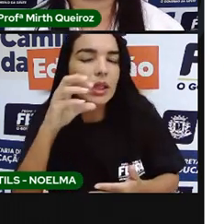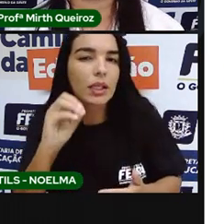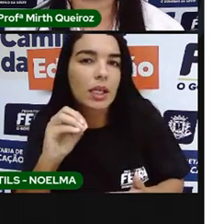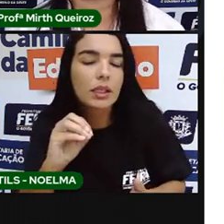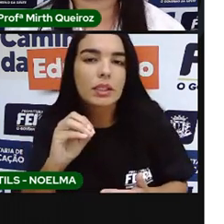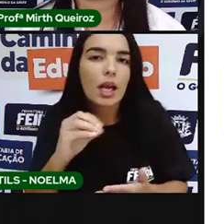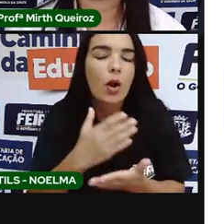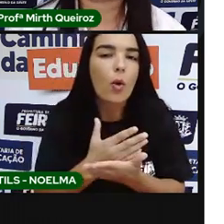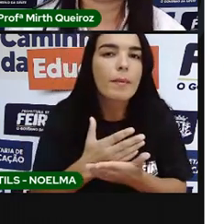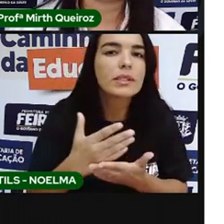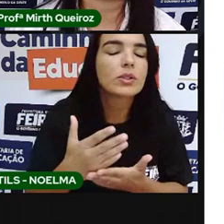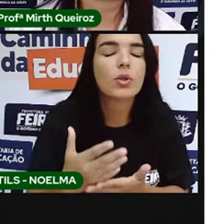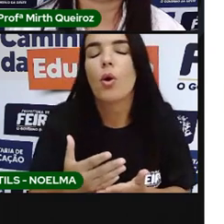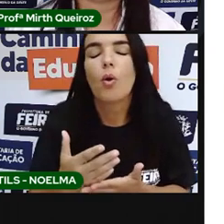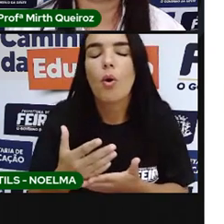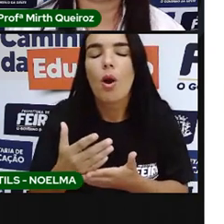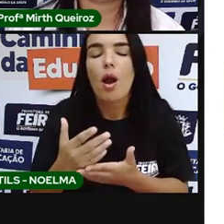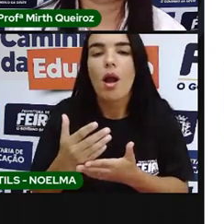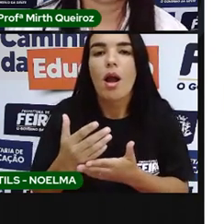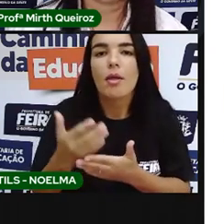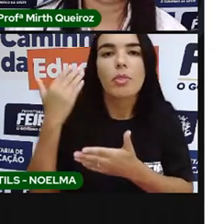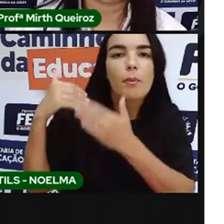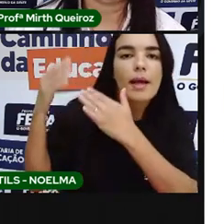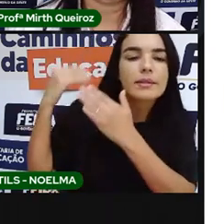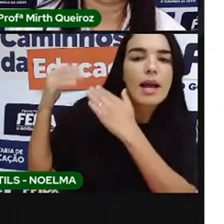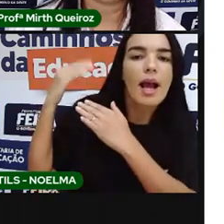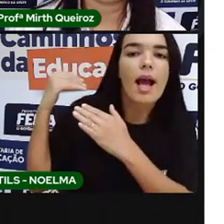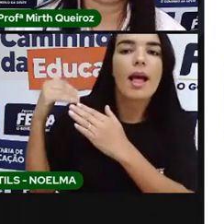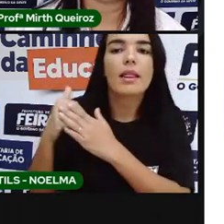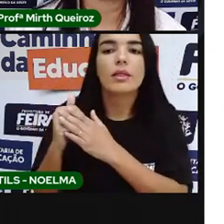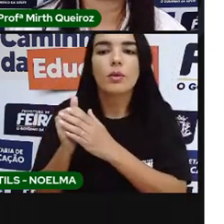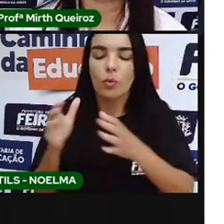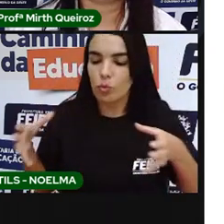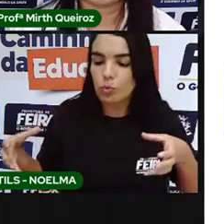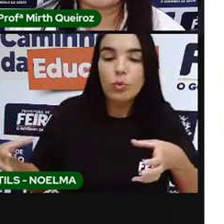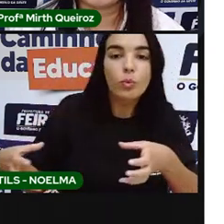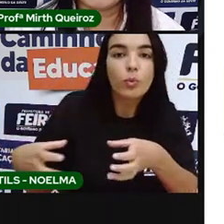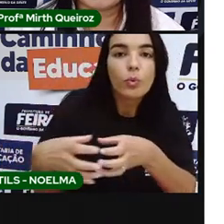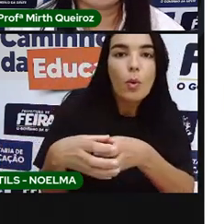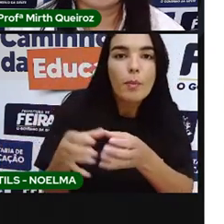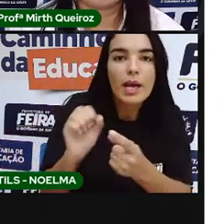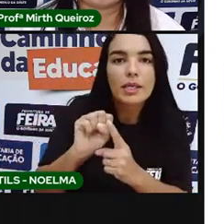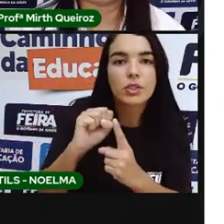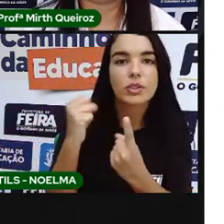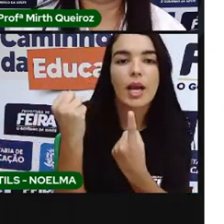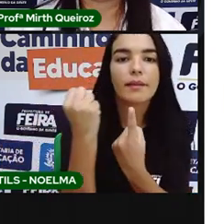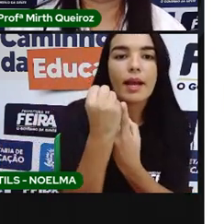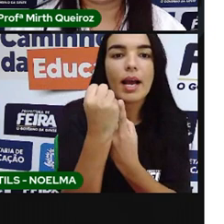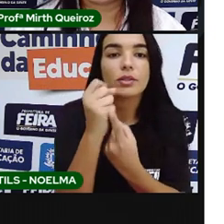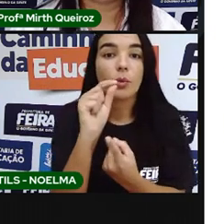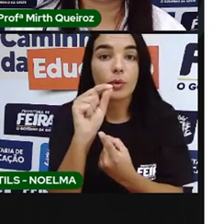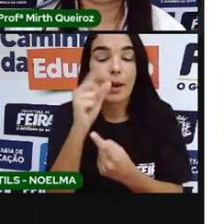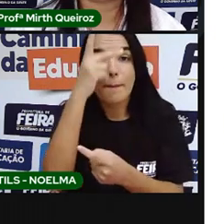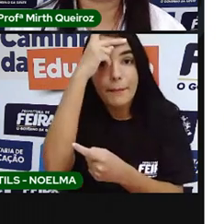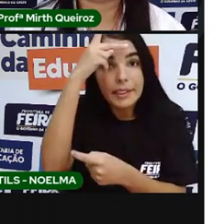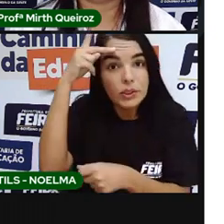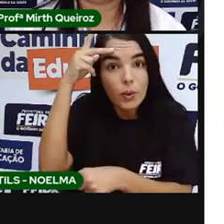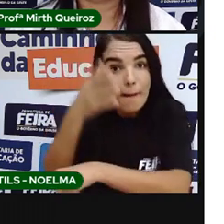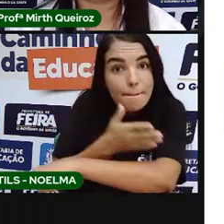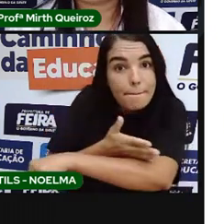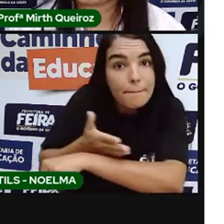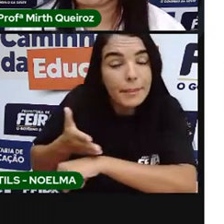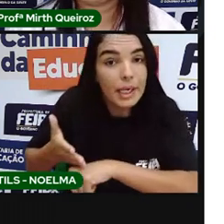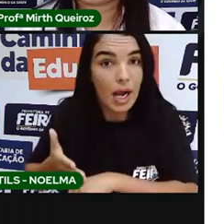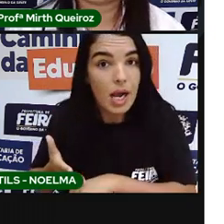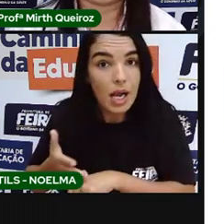divisão das capitanias hereditárias, né? E essa sociedade, ela era formada pelos brancos, que eram os